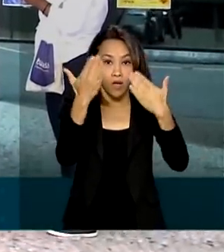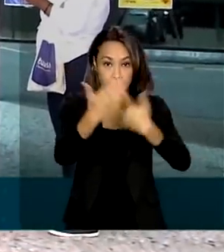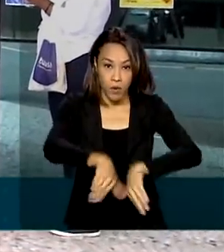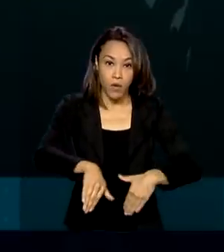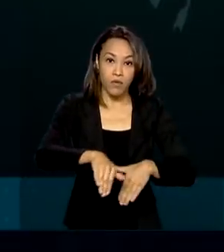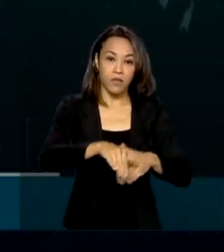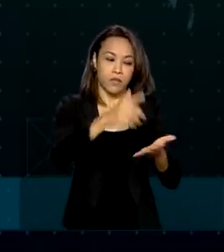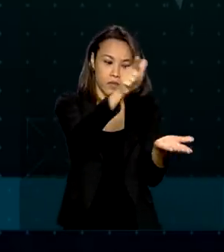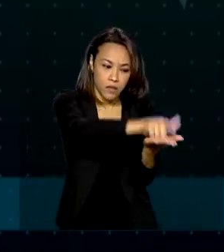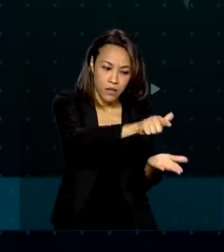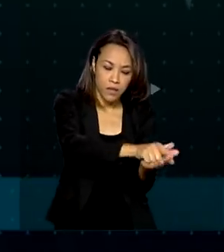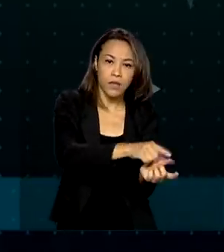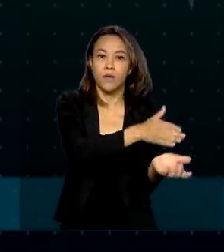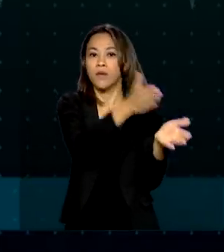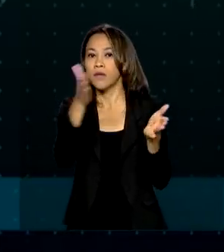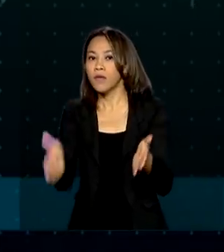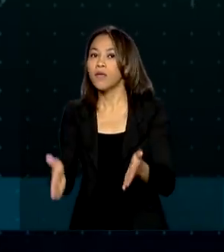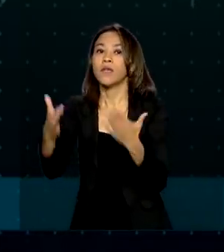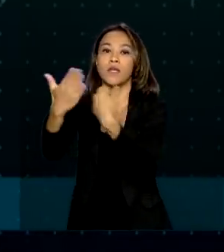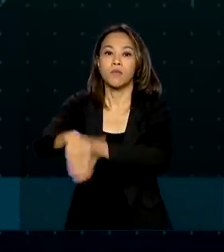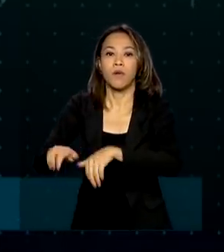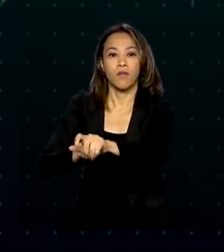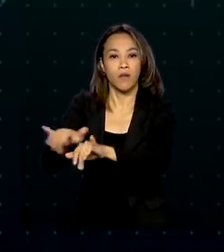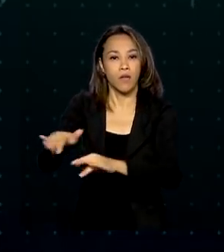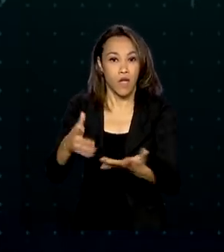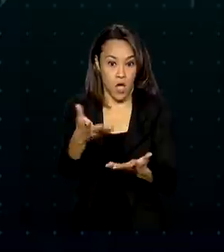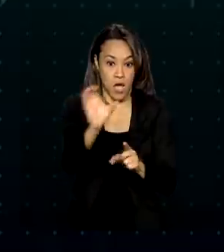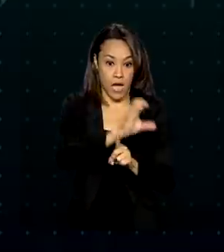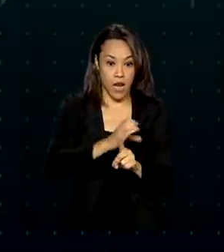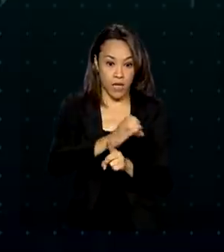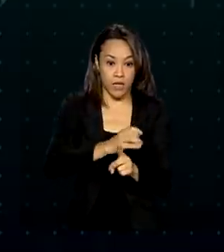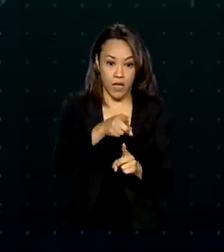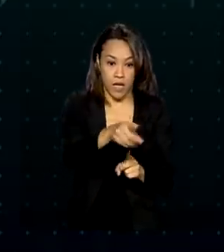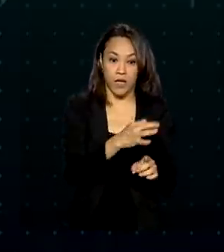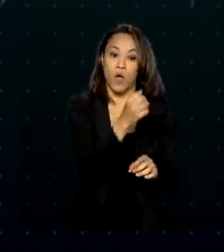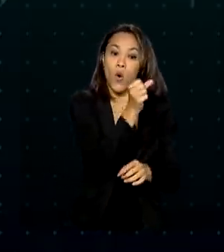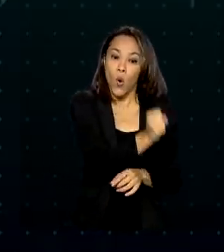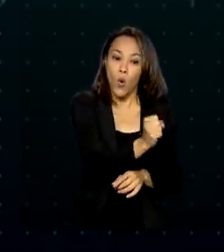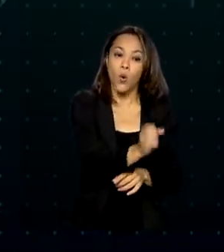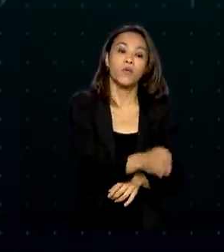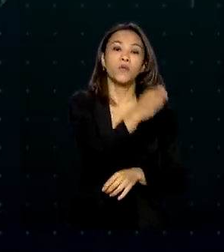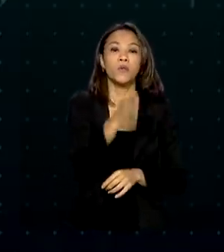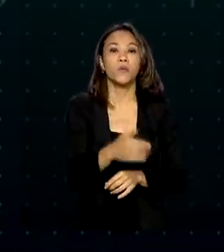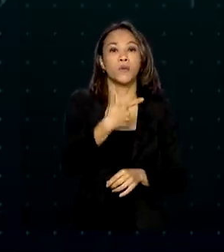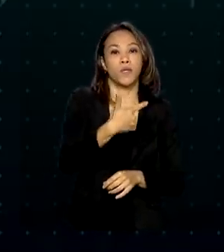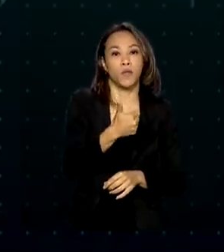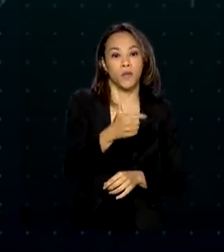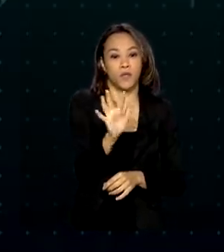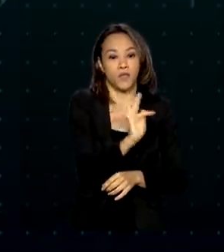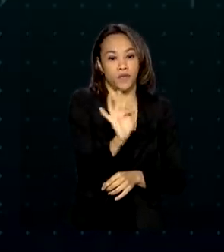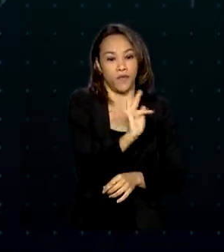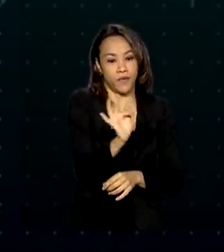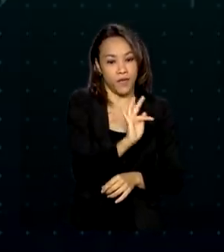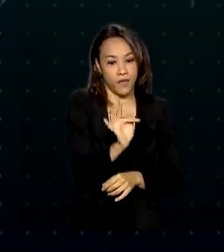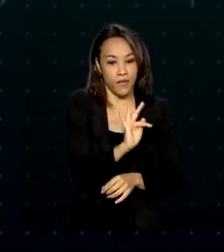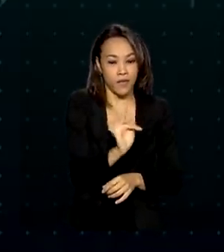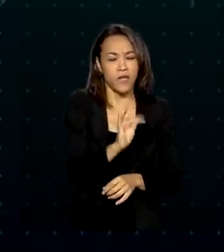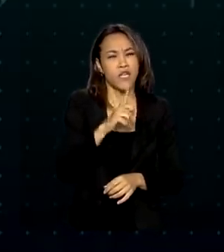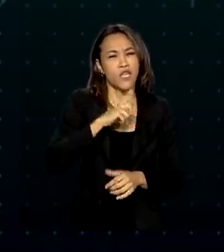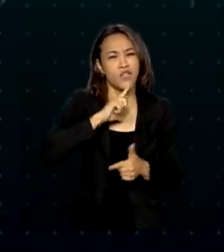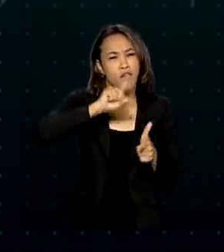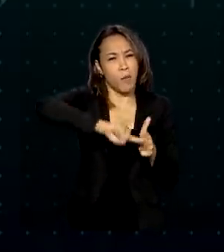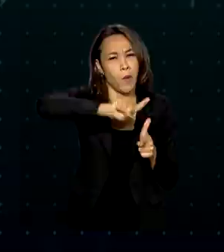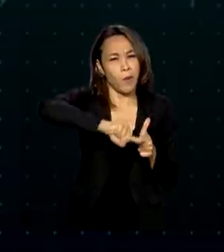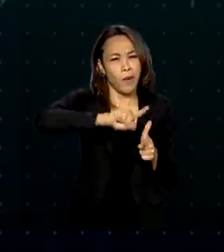aplicadas, o calendário fica assim. Entre 8 e 12 de fevereiro, os candidatos que tiveram problemas